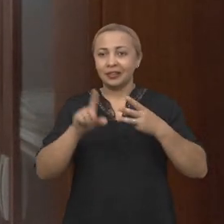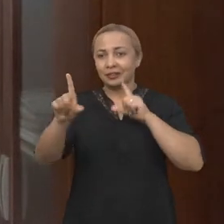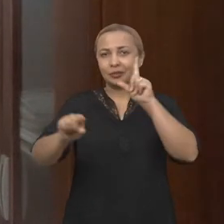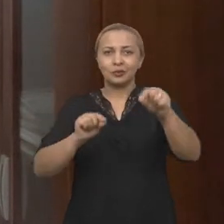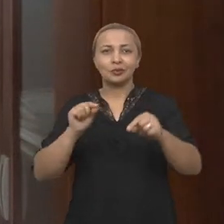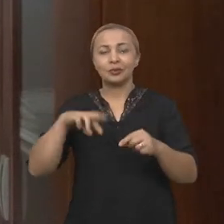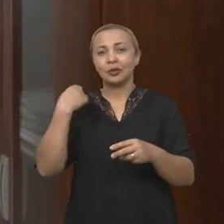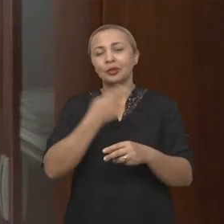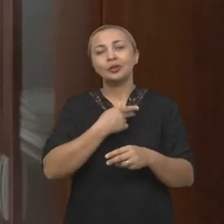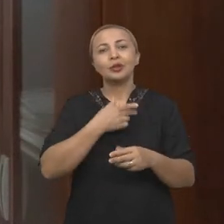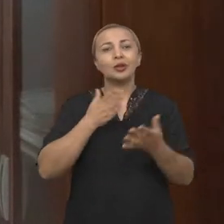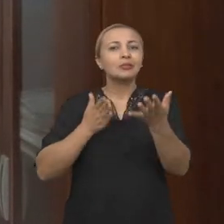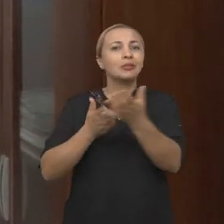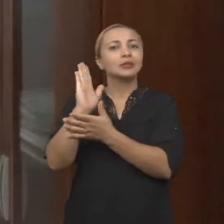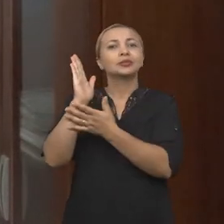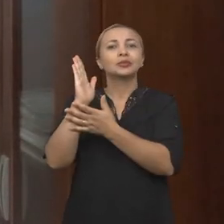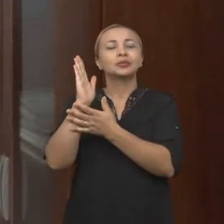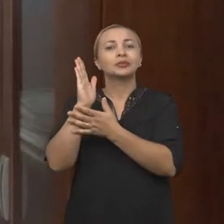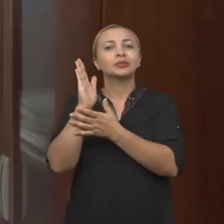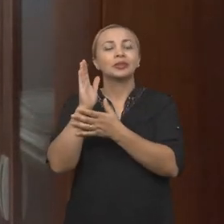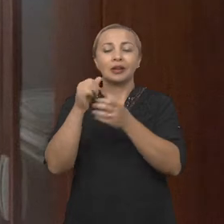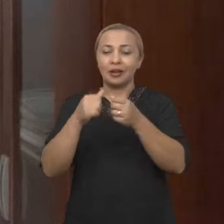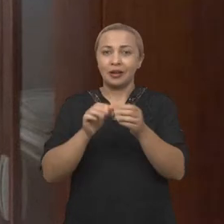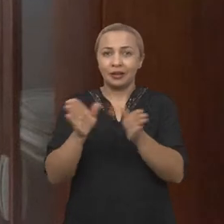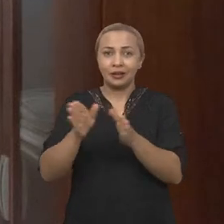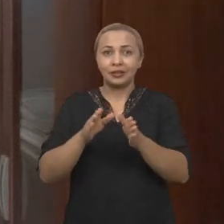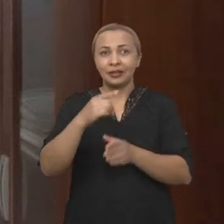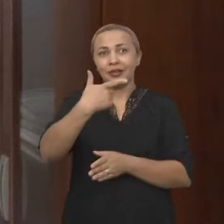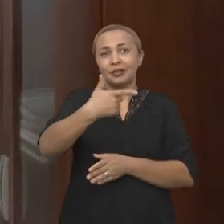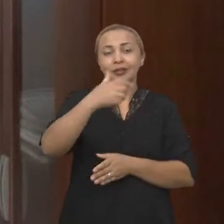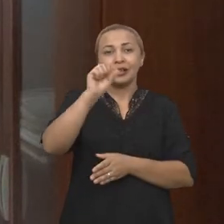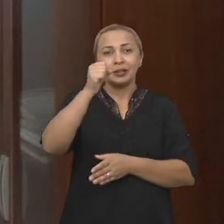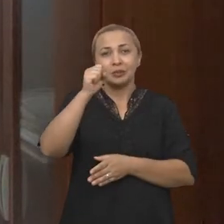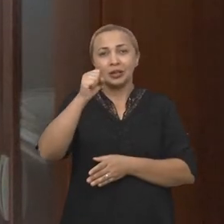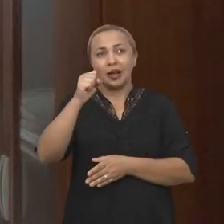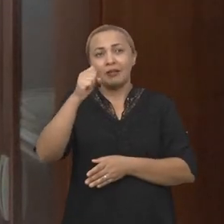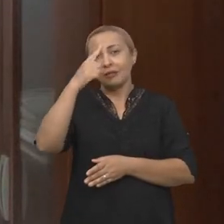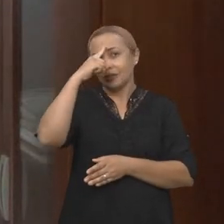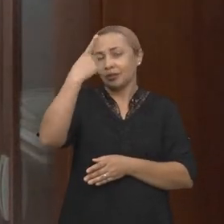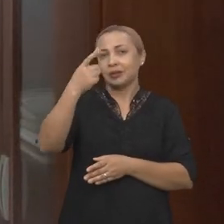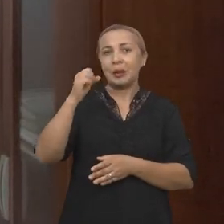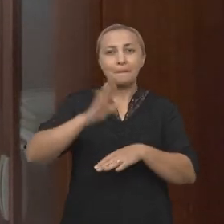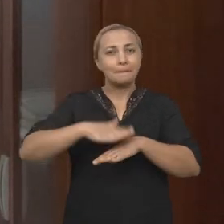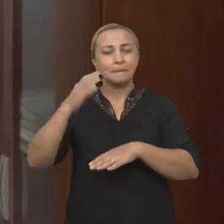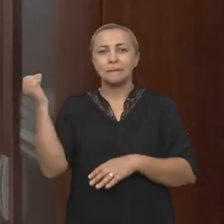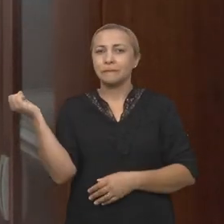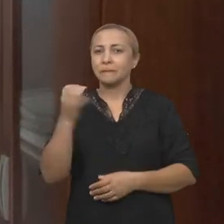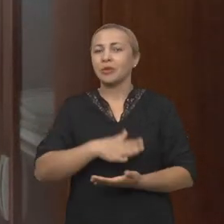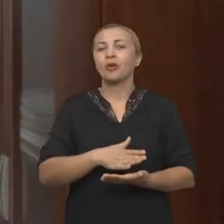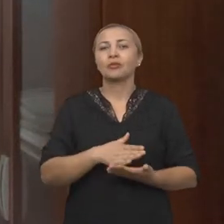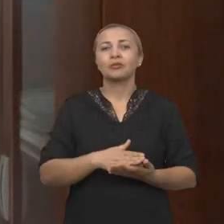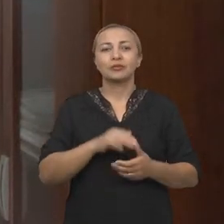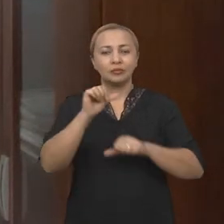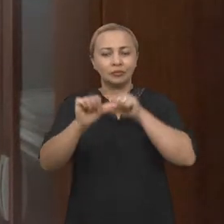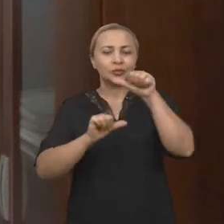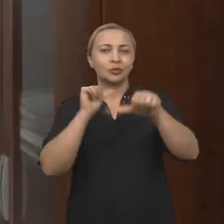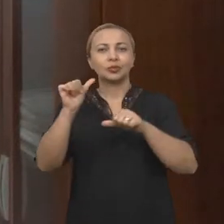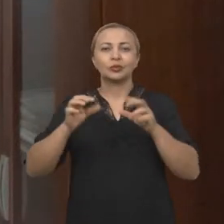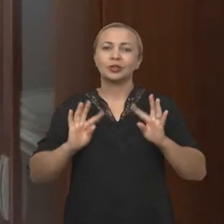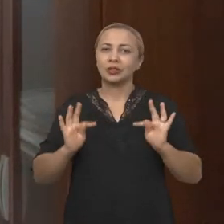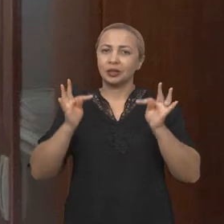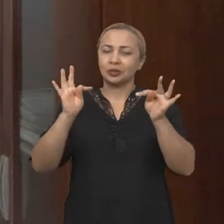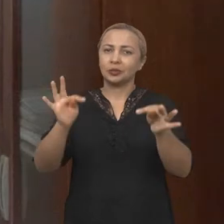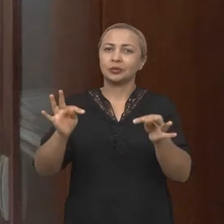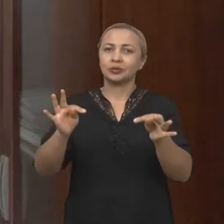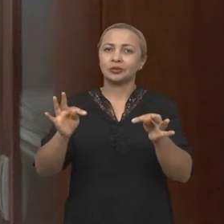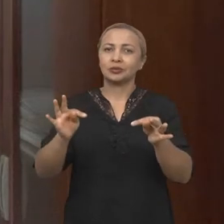seleção e nós fomos contemplados. Ficamos entre a 28ª ideia mais inovadora em desenvolvimento